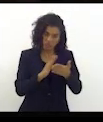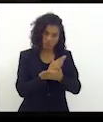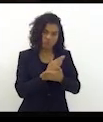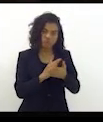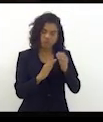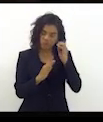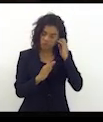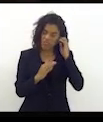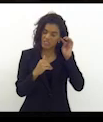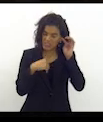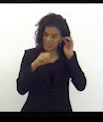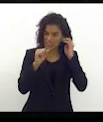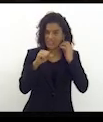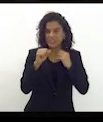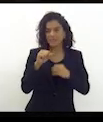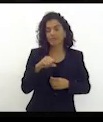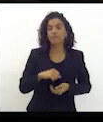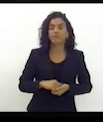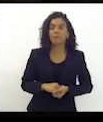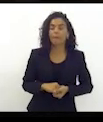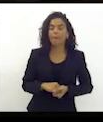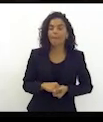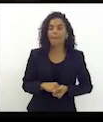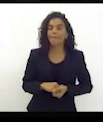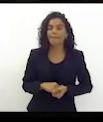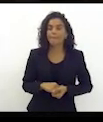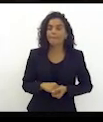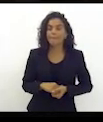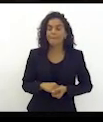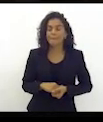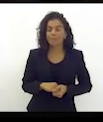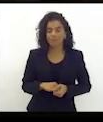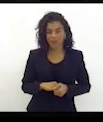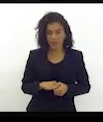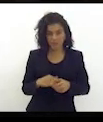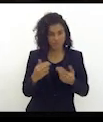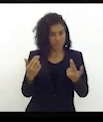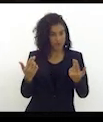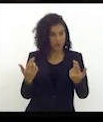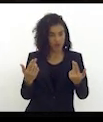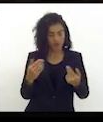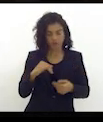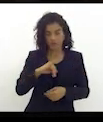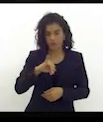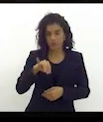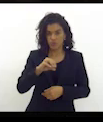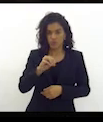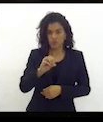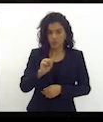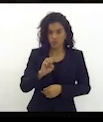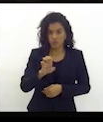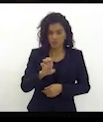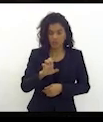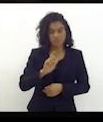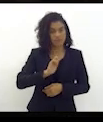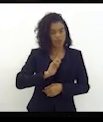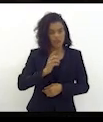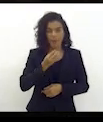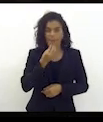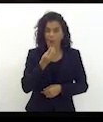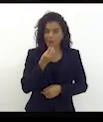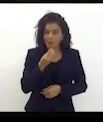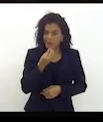com um carinho enorme à sua pessoa. E, de igual forma, José Bonifácio teve a oportunidade